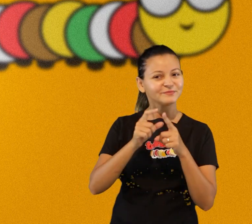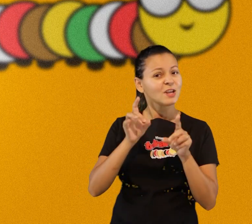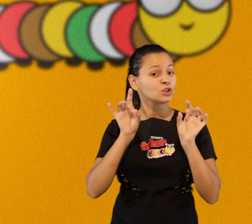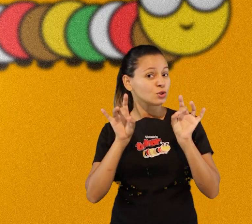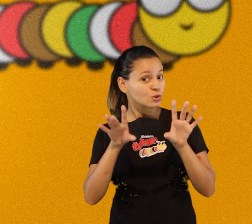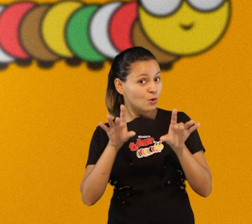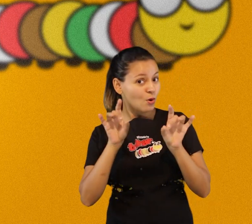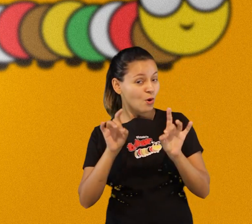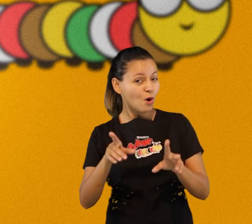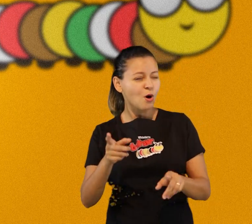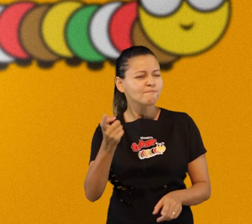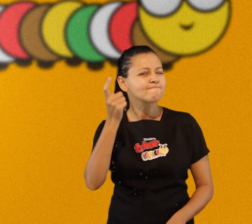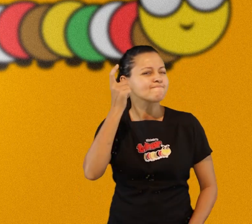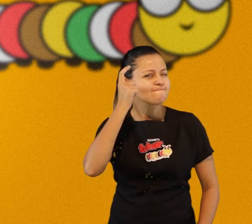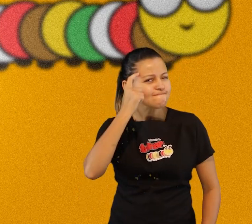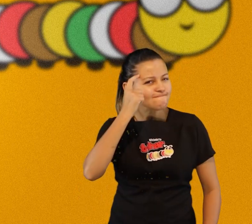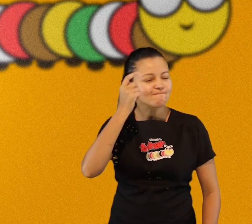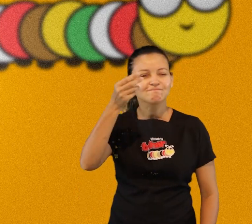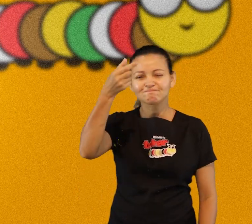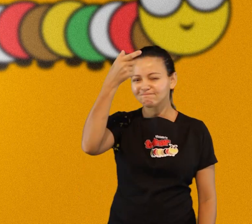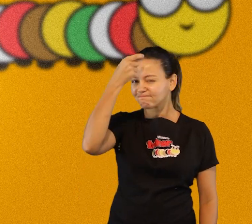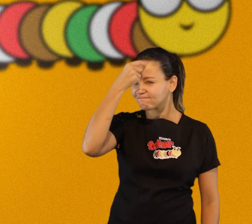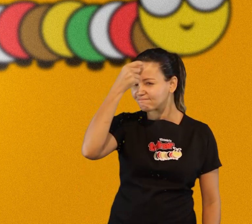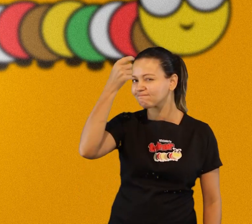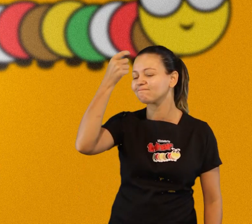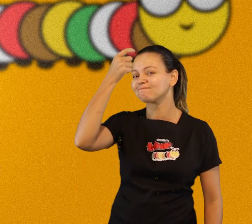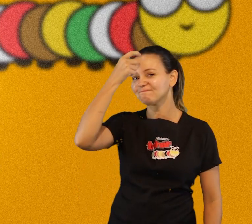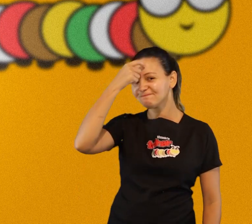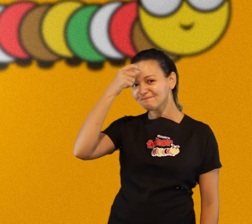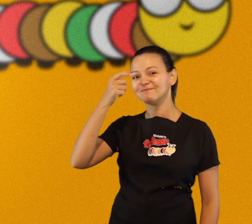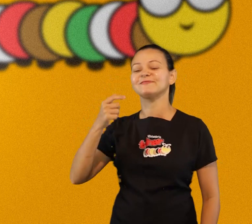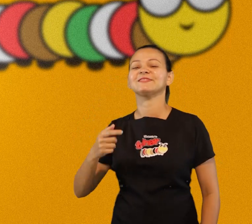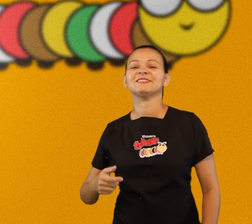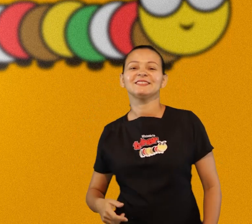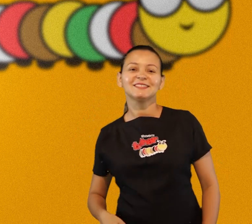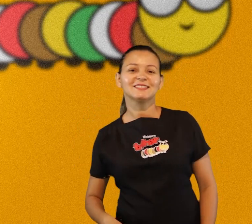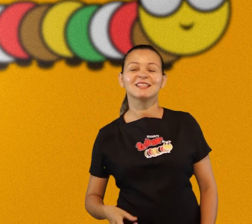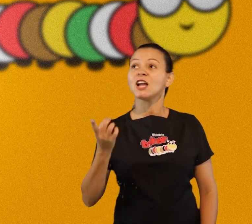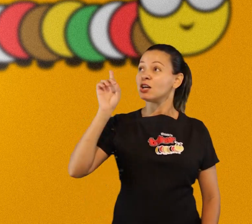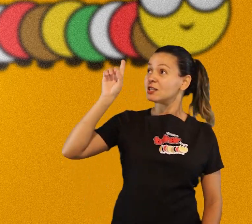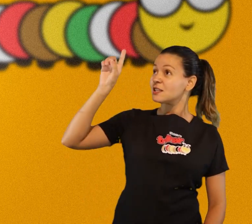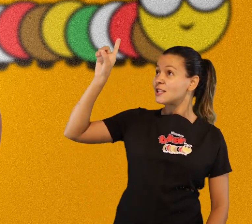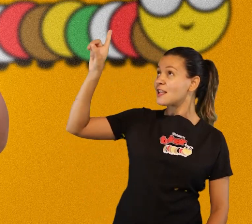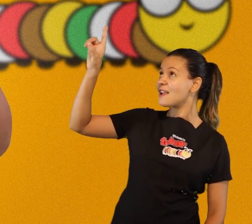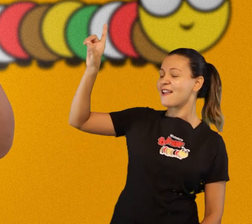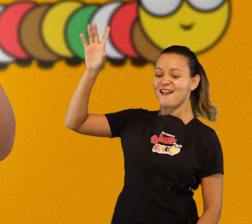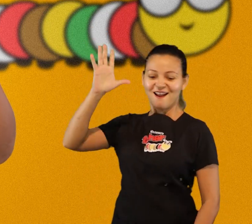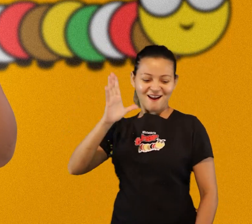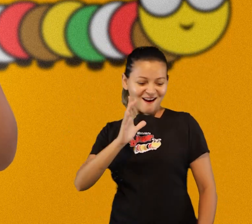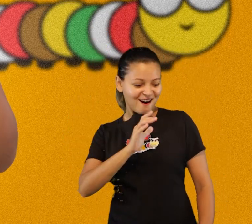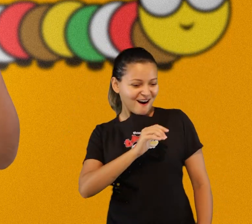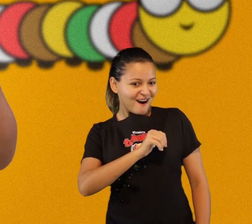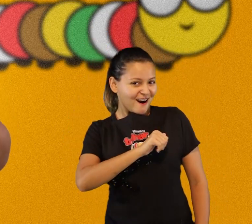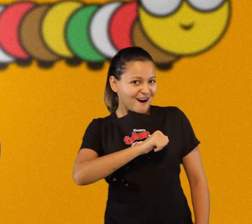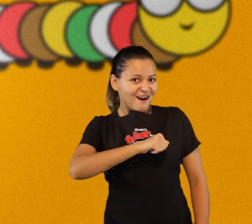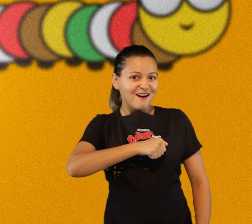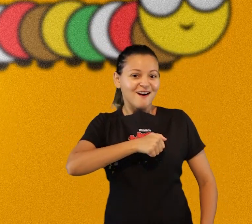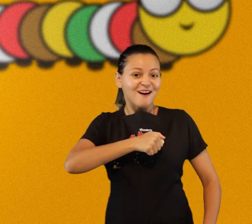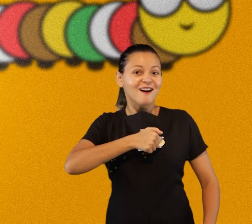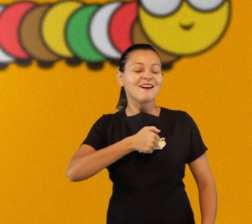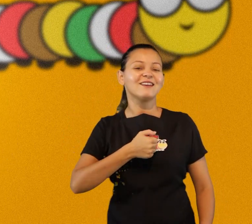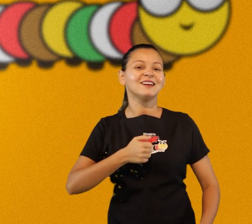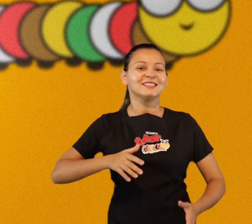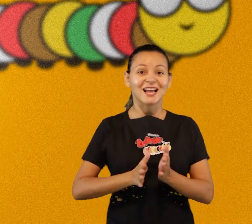só eu aprendi de cor Deus é